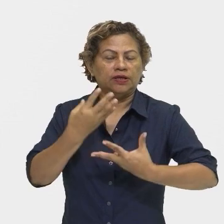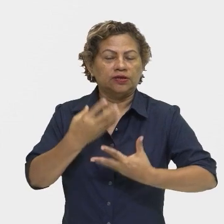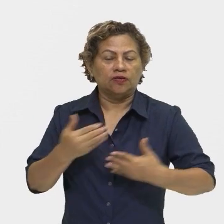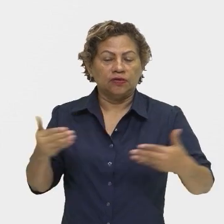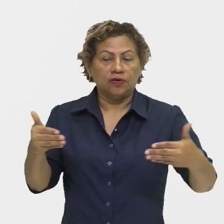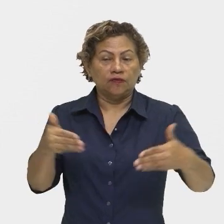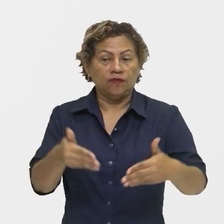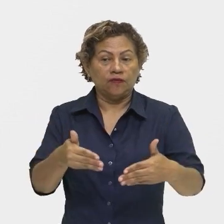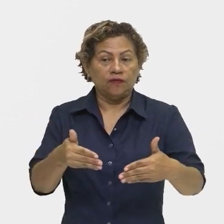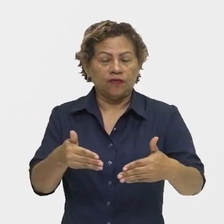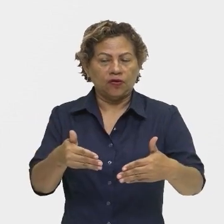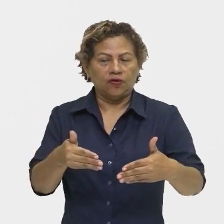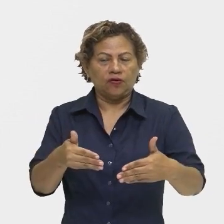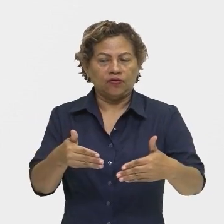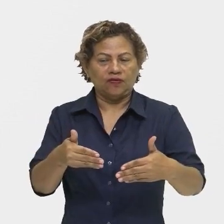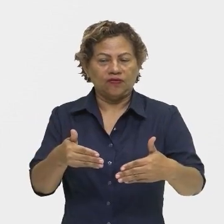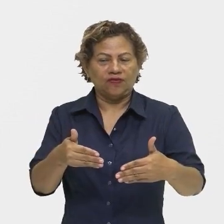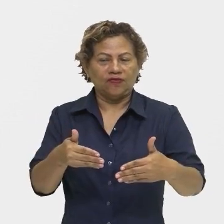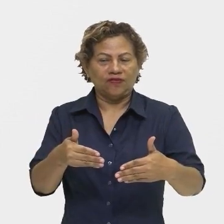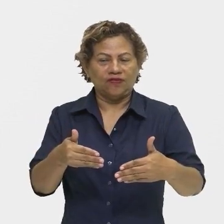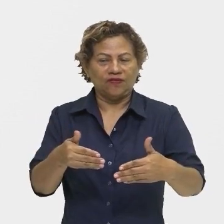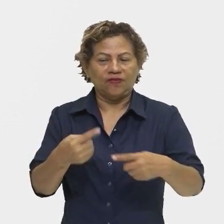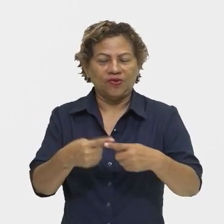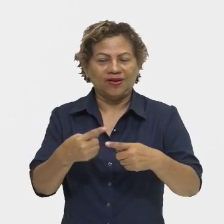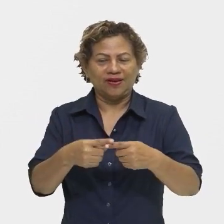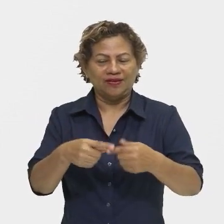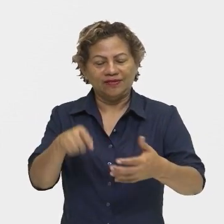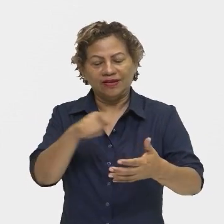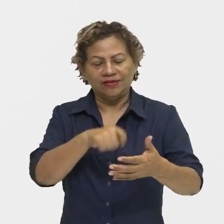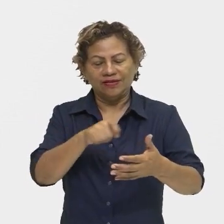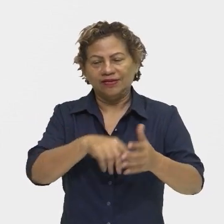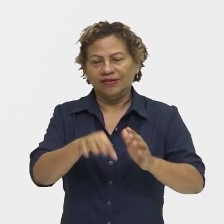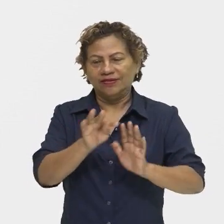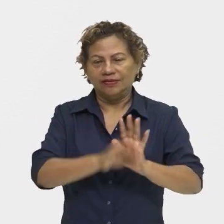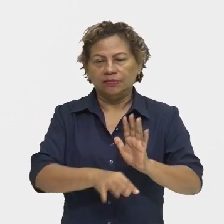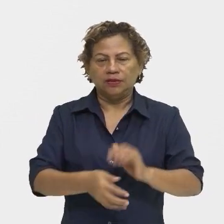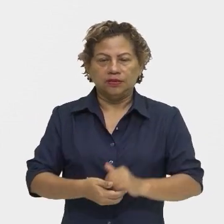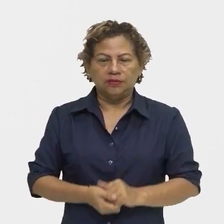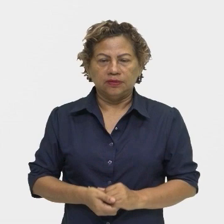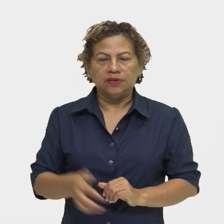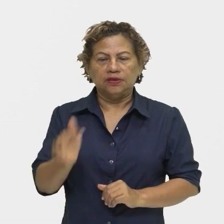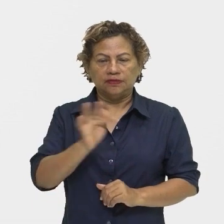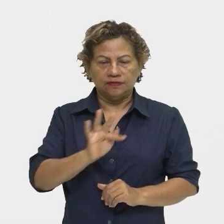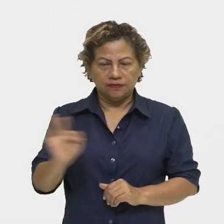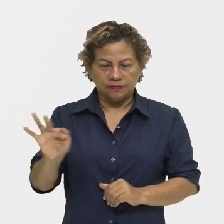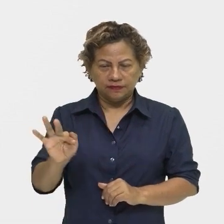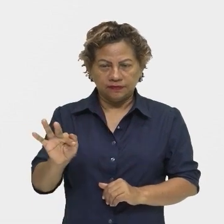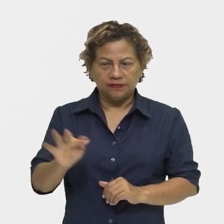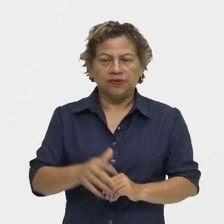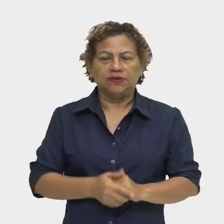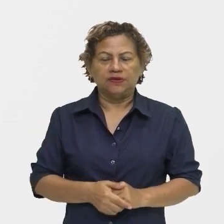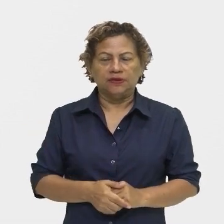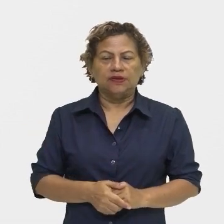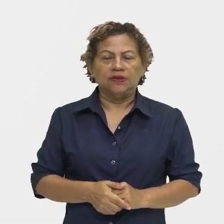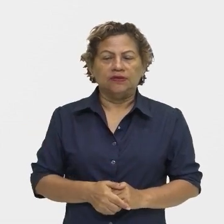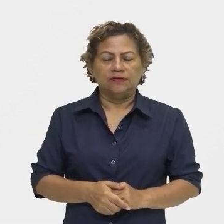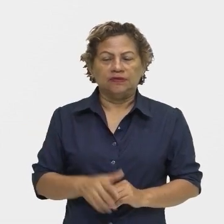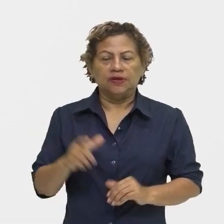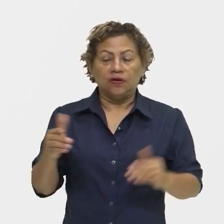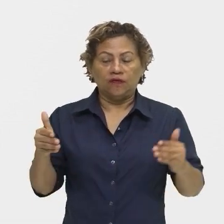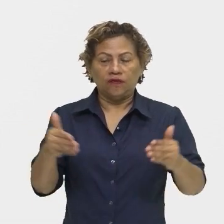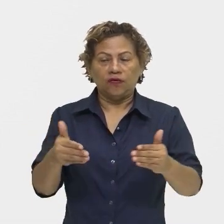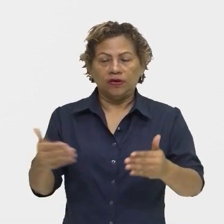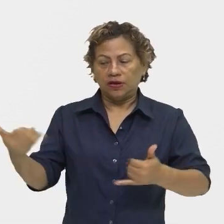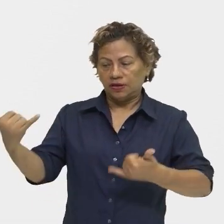escrito no texto. E a função conativa, que é conhecida como apelativa, ela vai estar com foco no receptor, a pessoa que vai